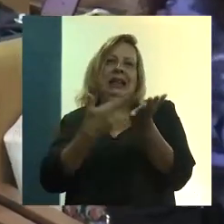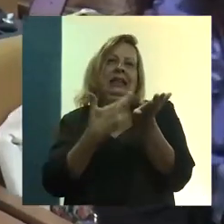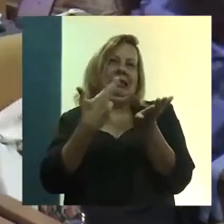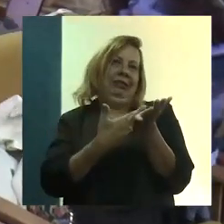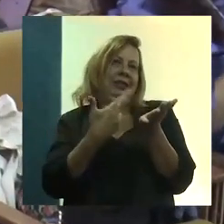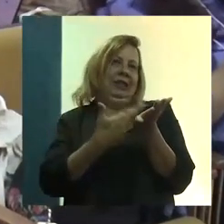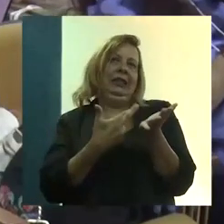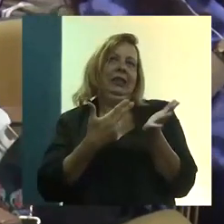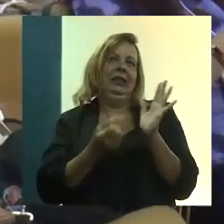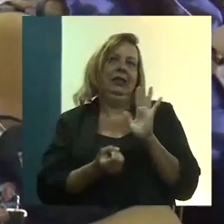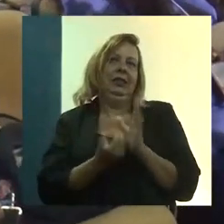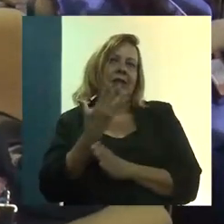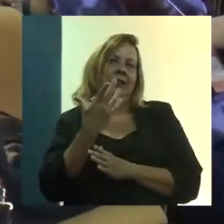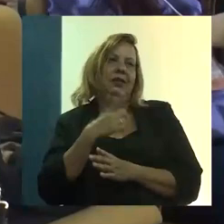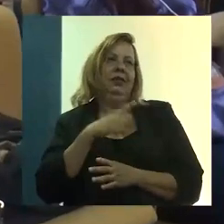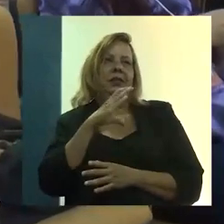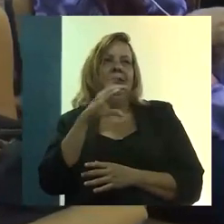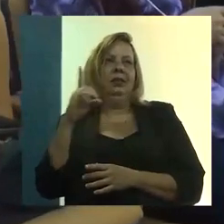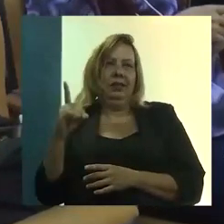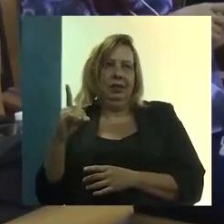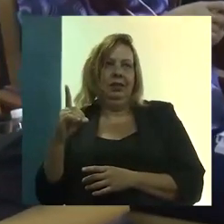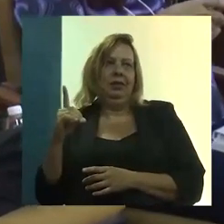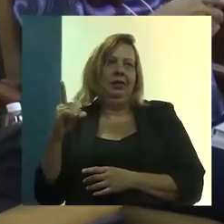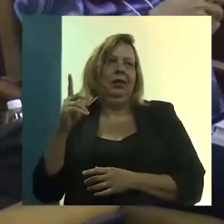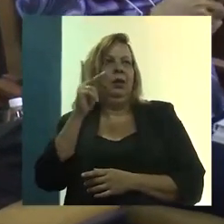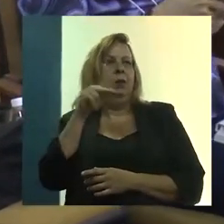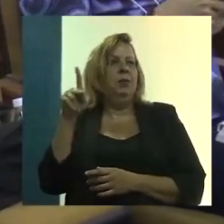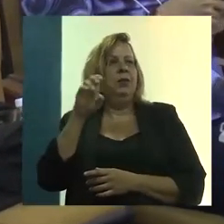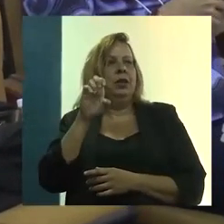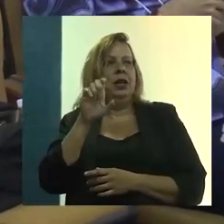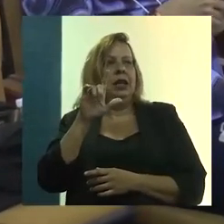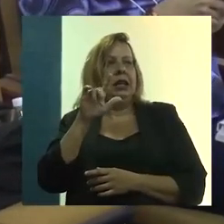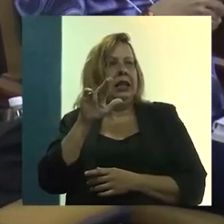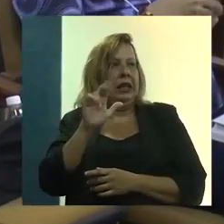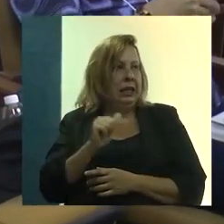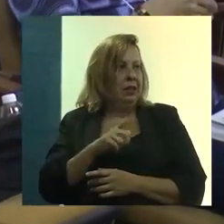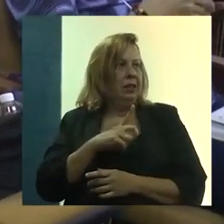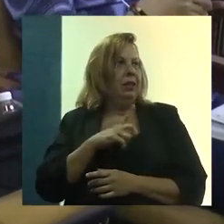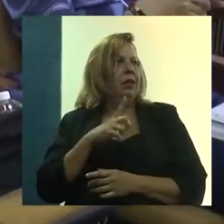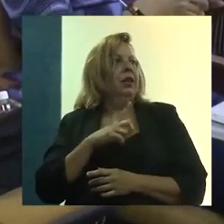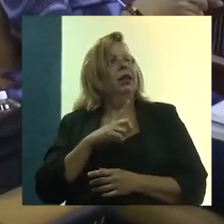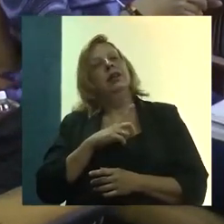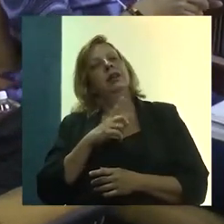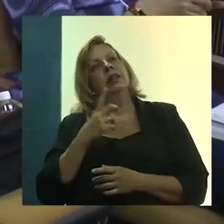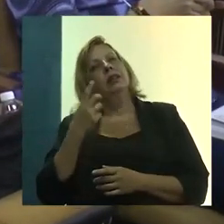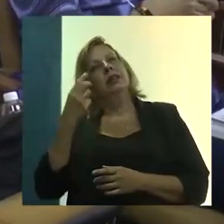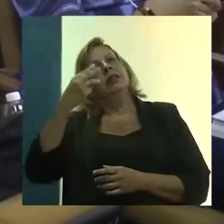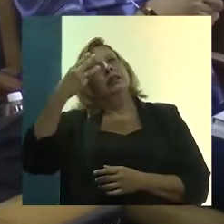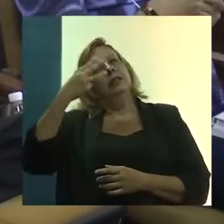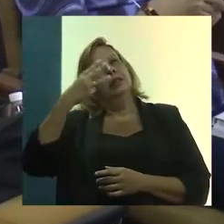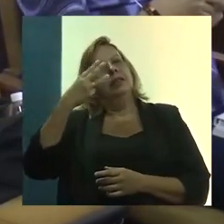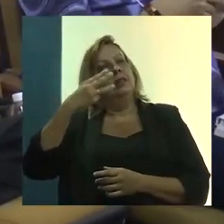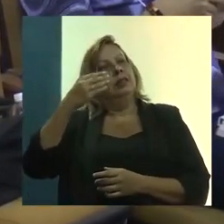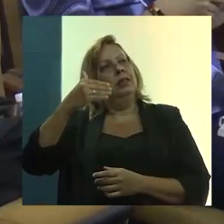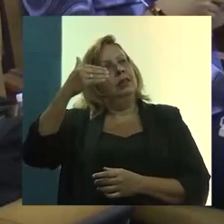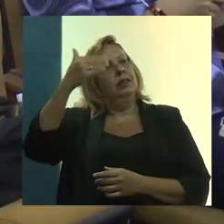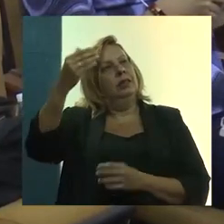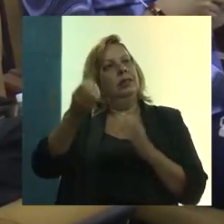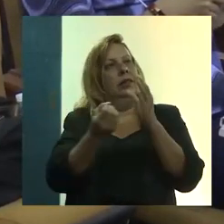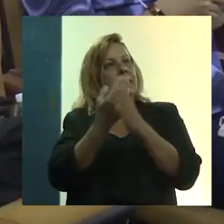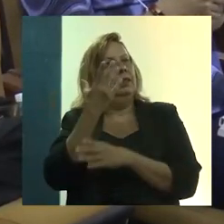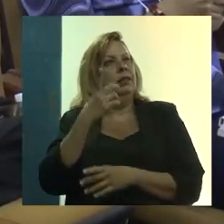revista da quarta edição, a coordenadora foi a professora Eliana Médio, que já, nós ficamos nas três primeiras da implantação,